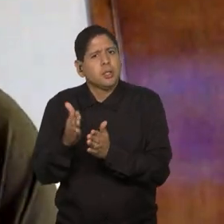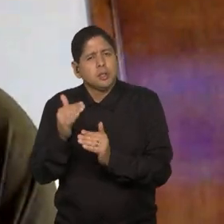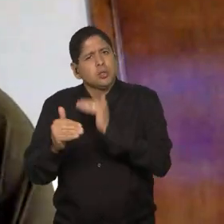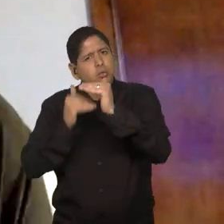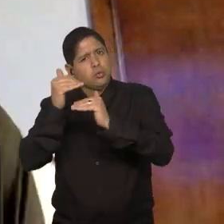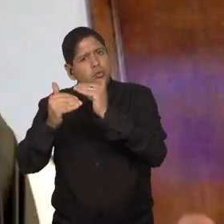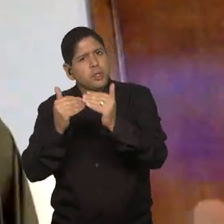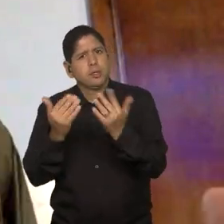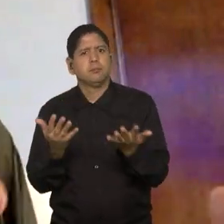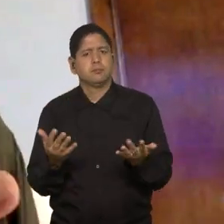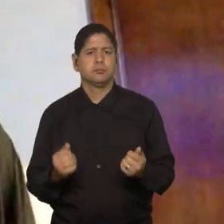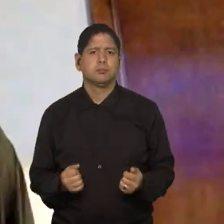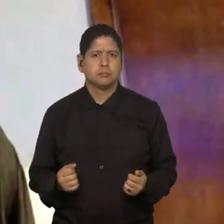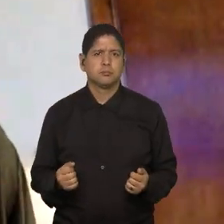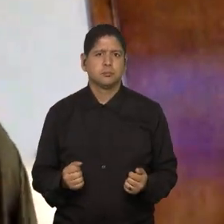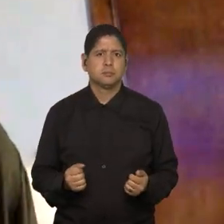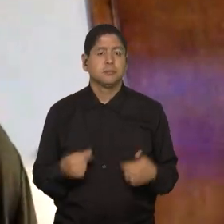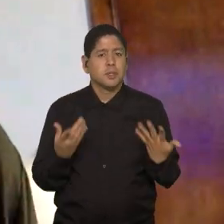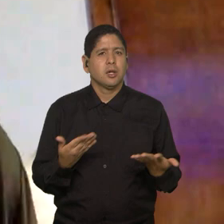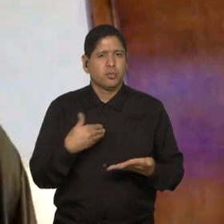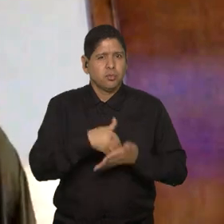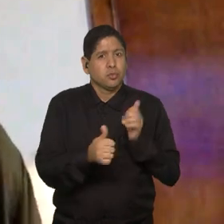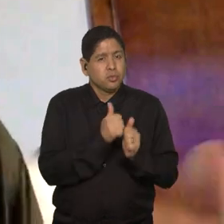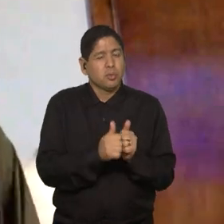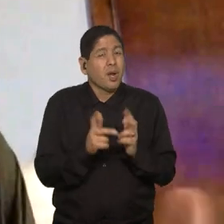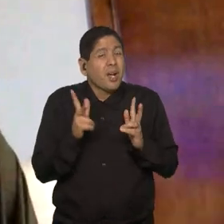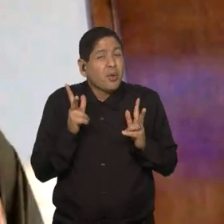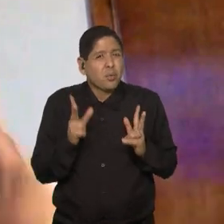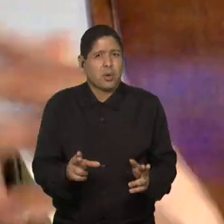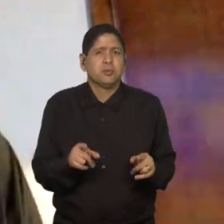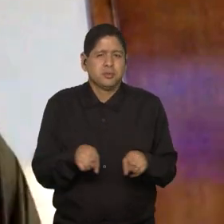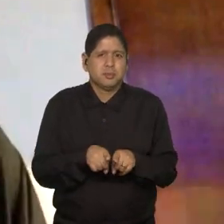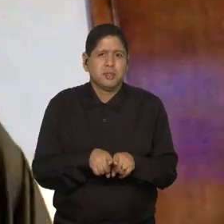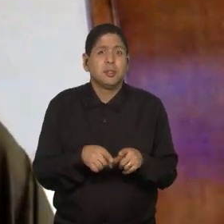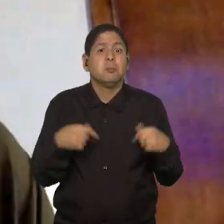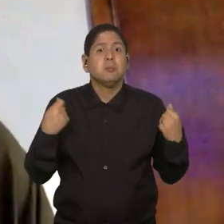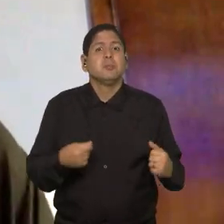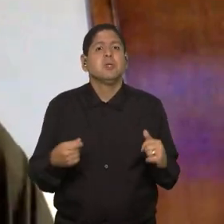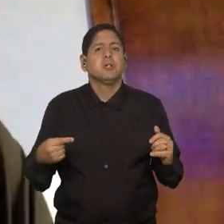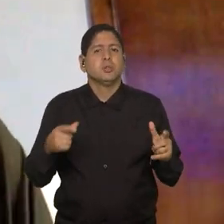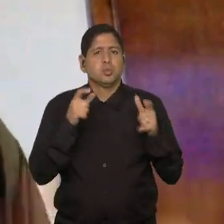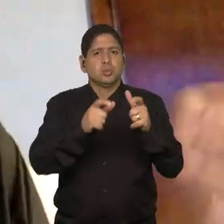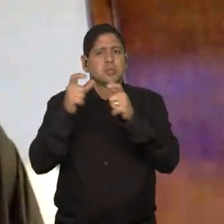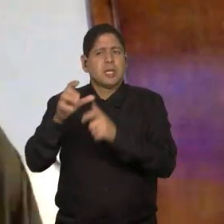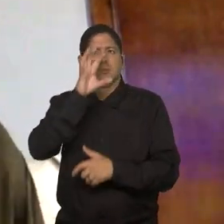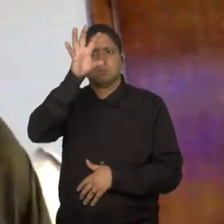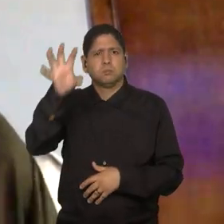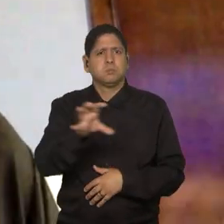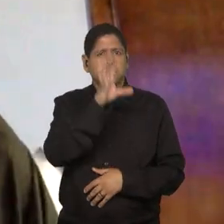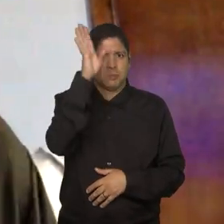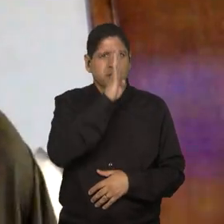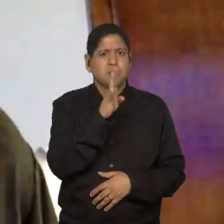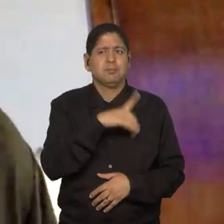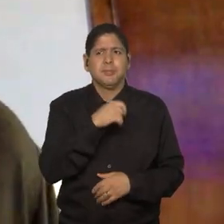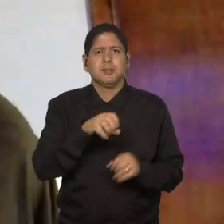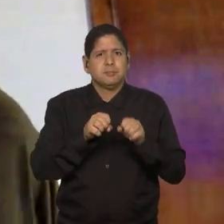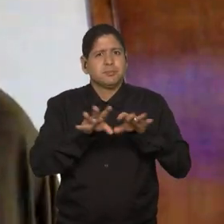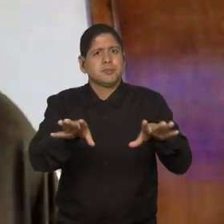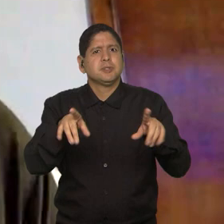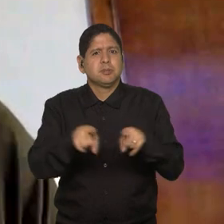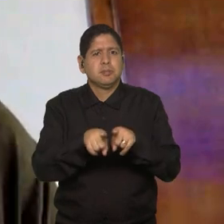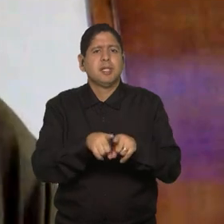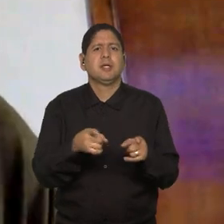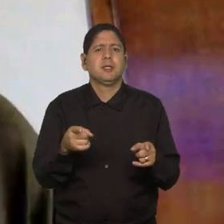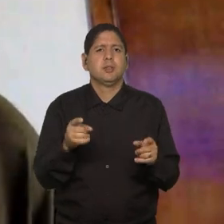fomentar. E o futebol da mesma maneira. Então, é preciso, sim, chegar às outras regiões do país. Nós também temos essa visão no